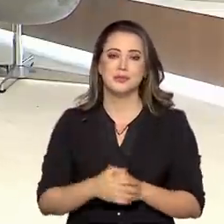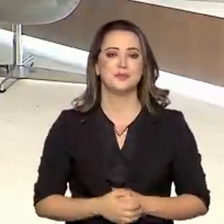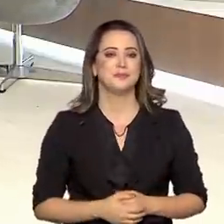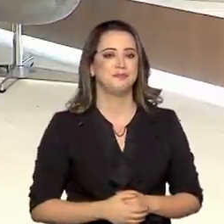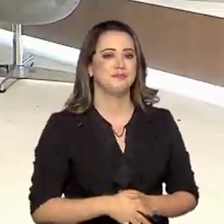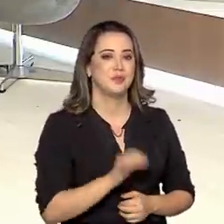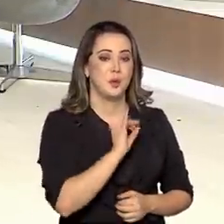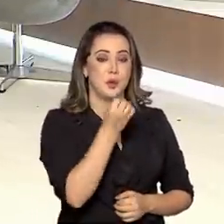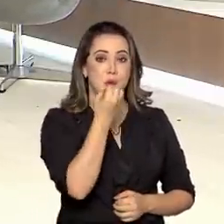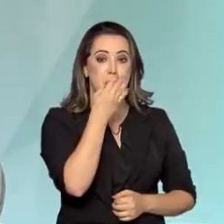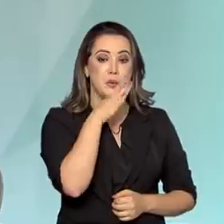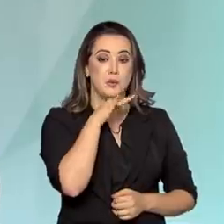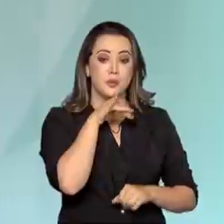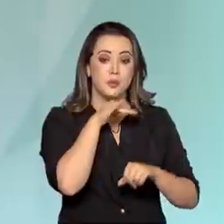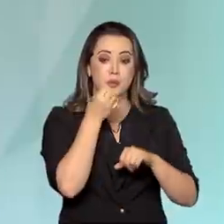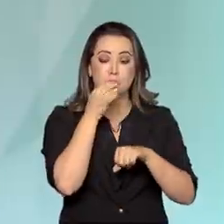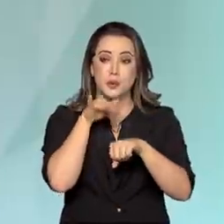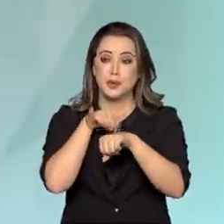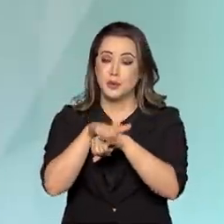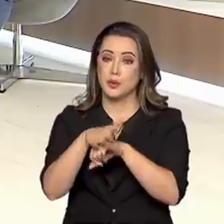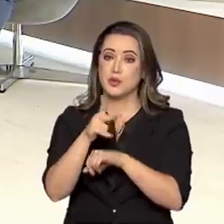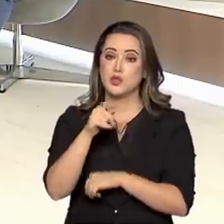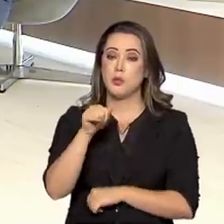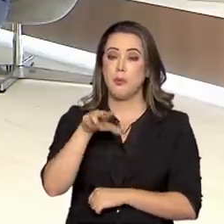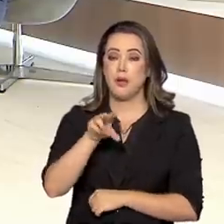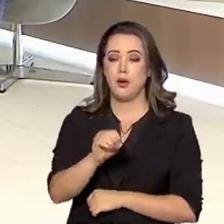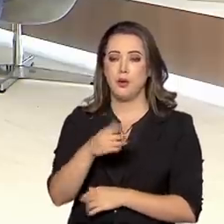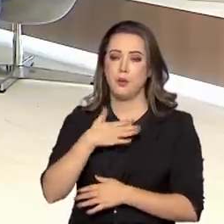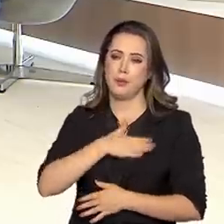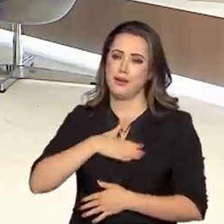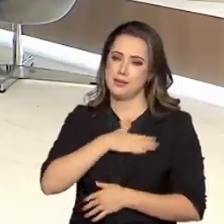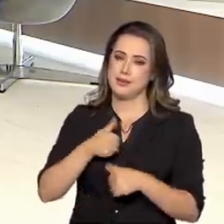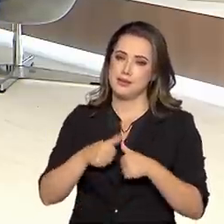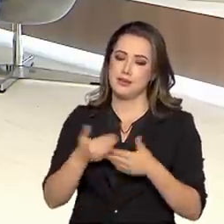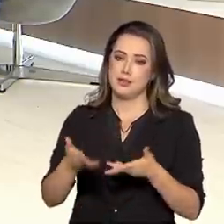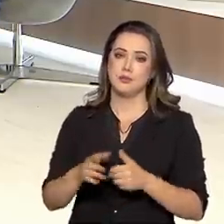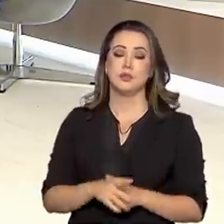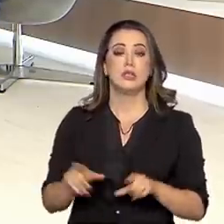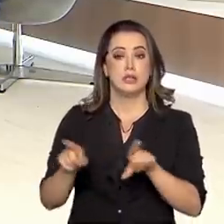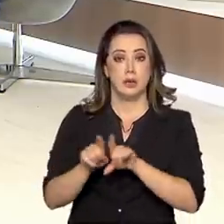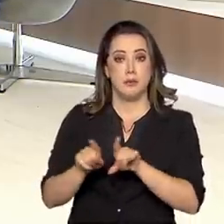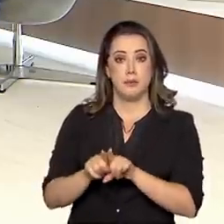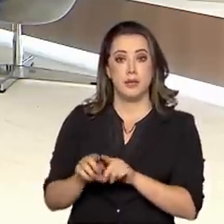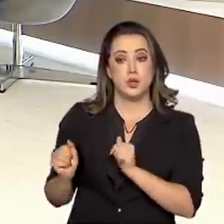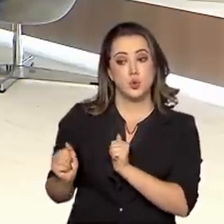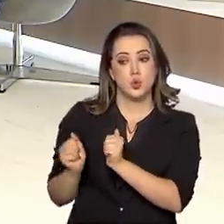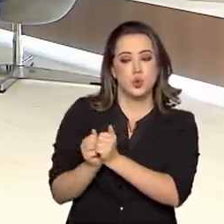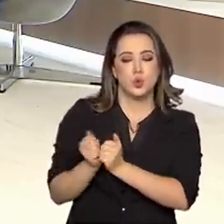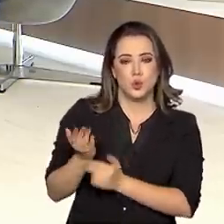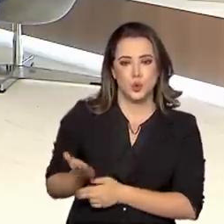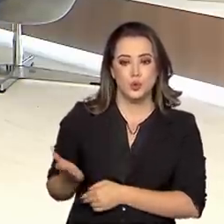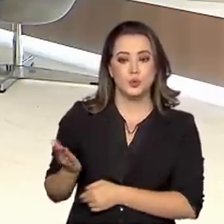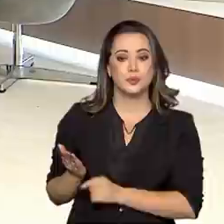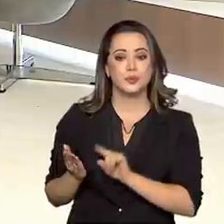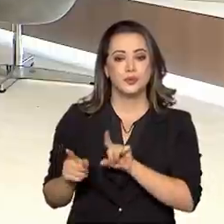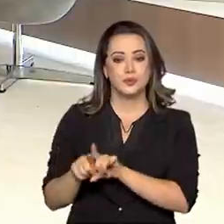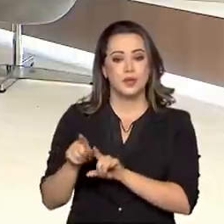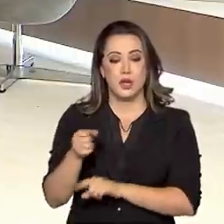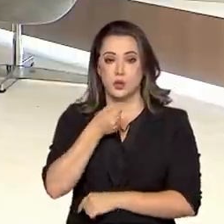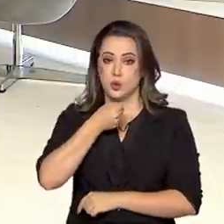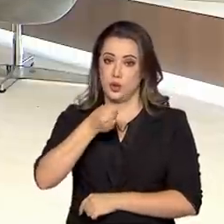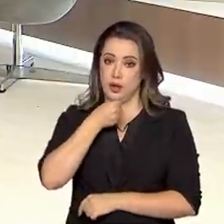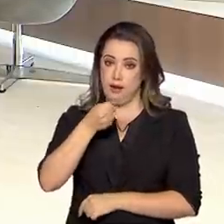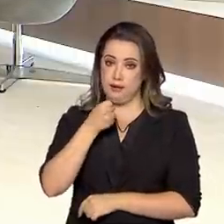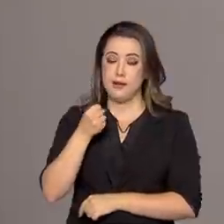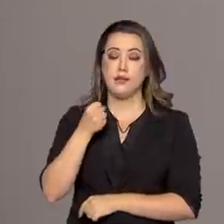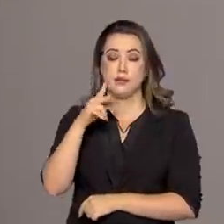Boa noite, Paulo, é um prazer estar aqui no Brasil em Pauta. E quem também participa do Brasil em Pauta é a jornalista e a apresentadora